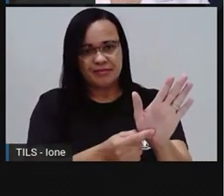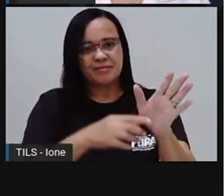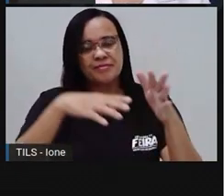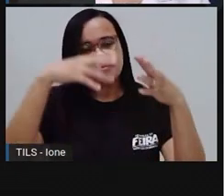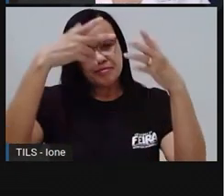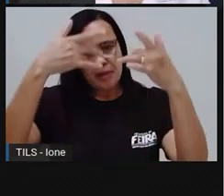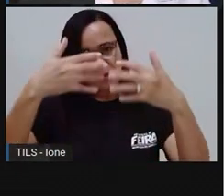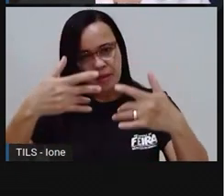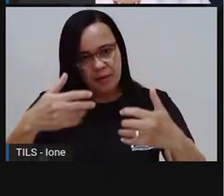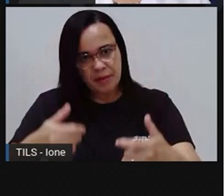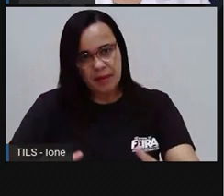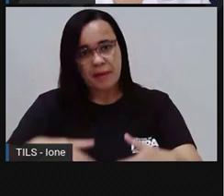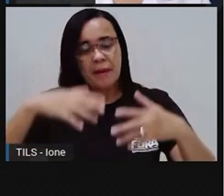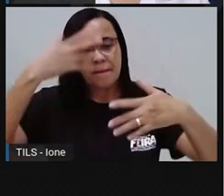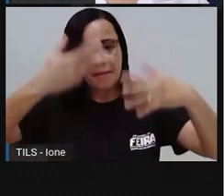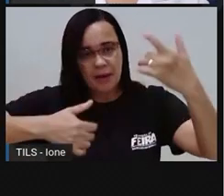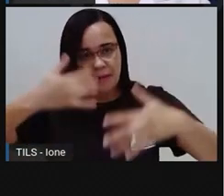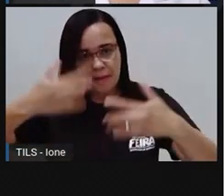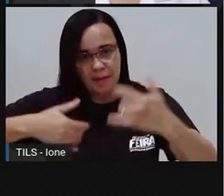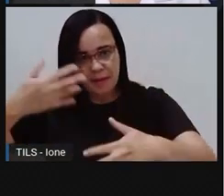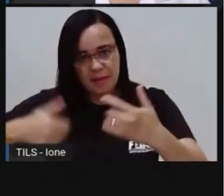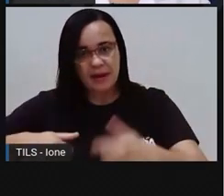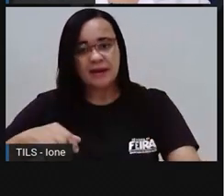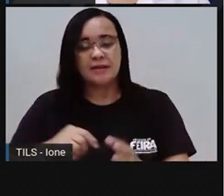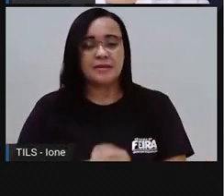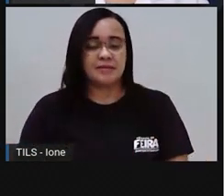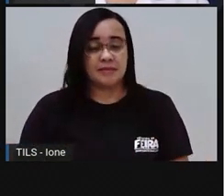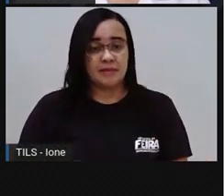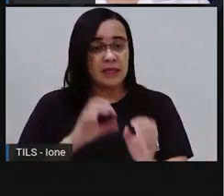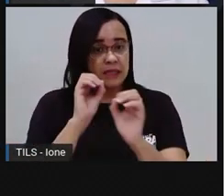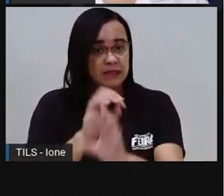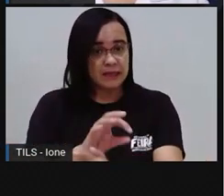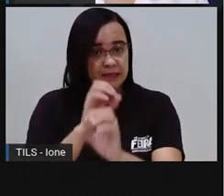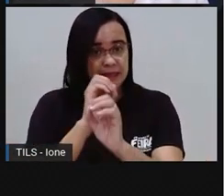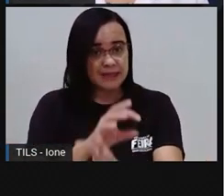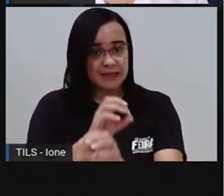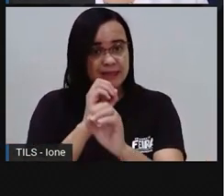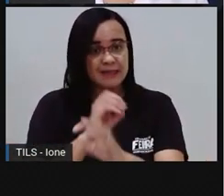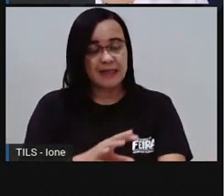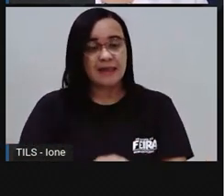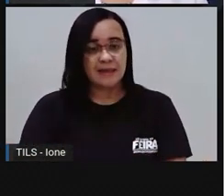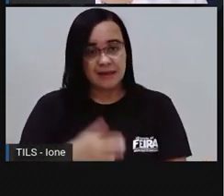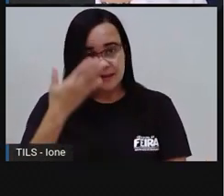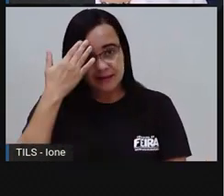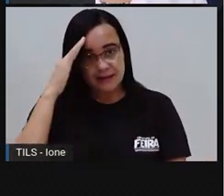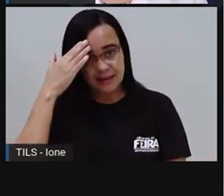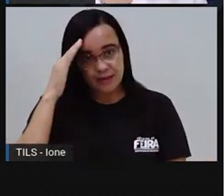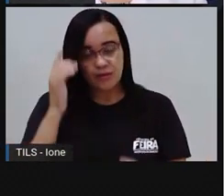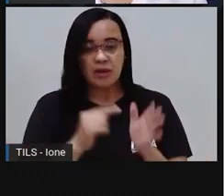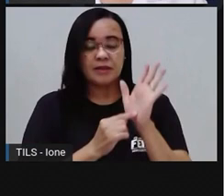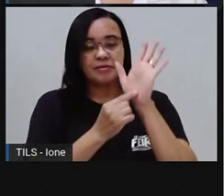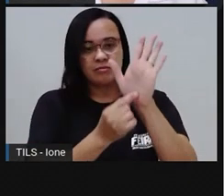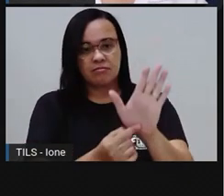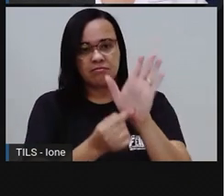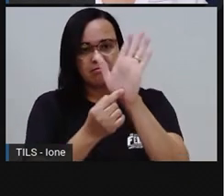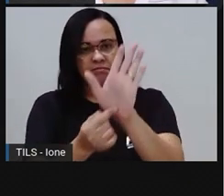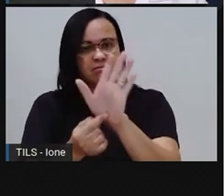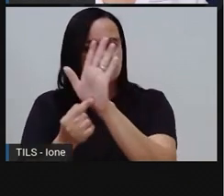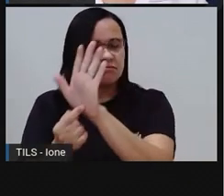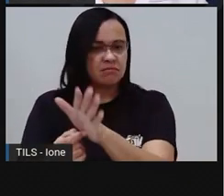Apresentar Falar ó Uma banana A quantidade de morangos E aí você vai apresentando Certo?